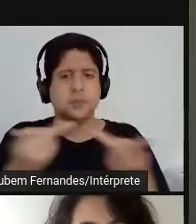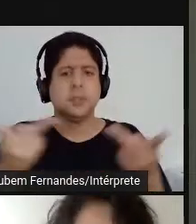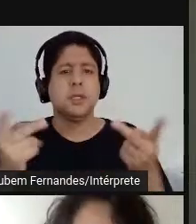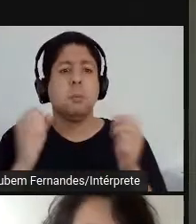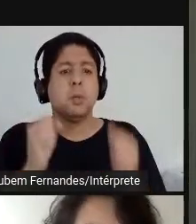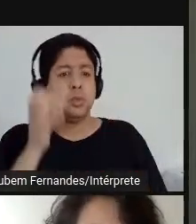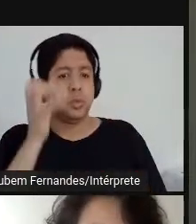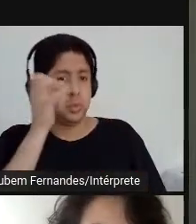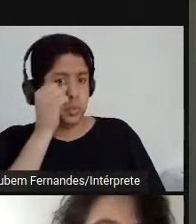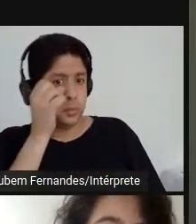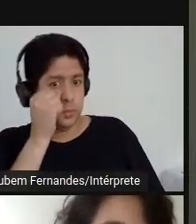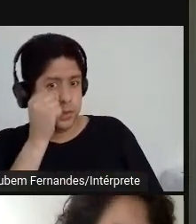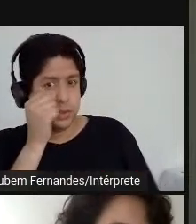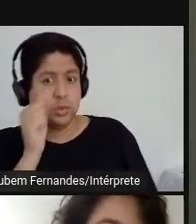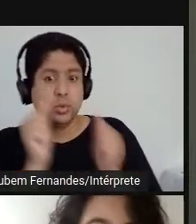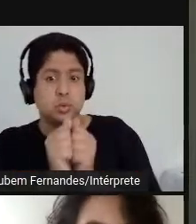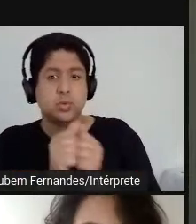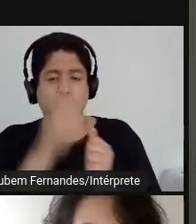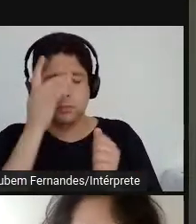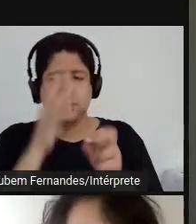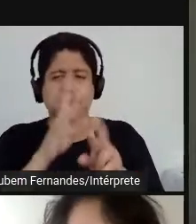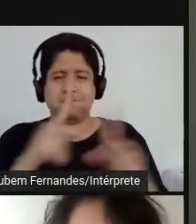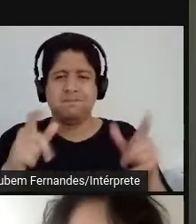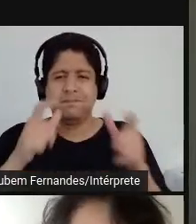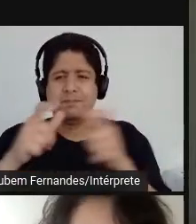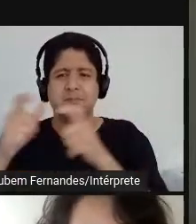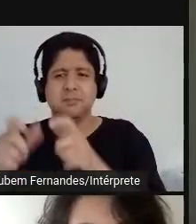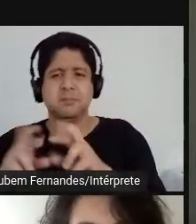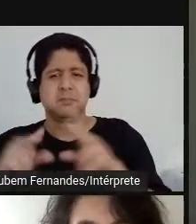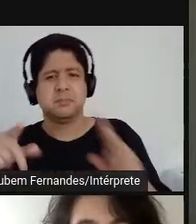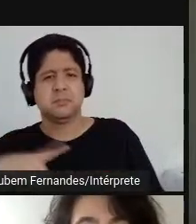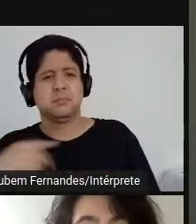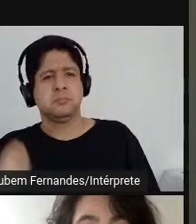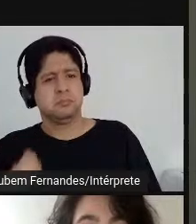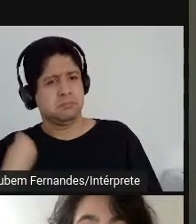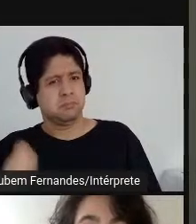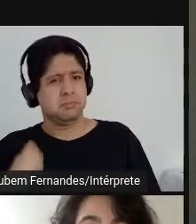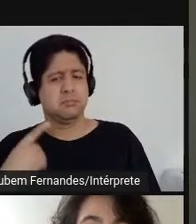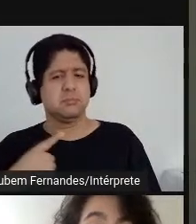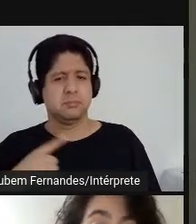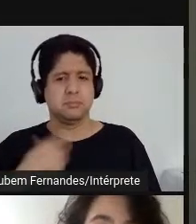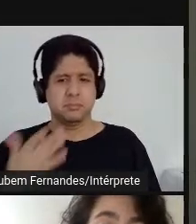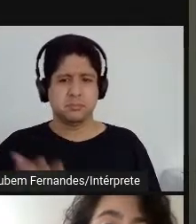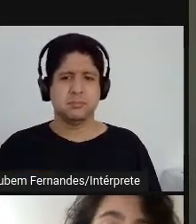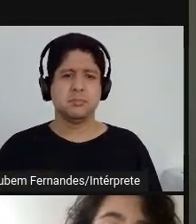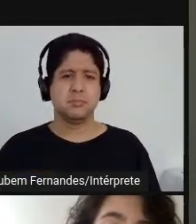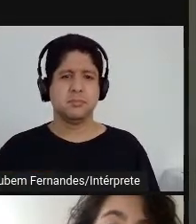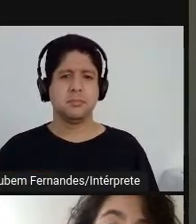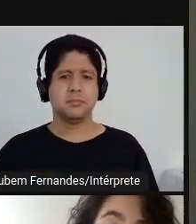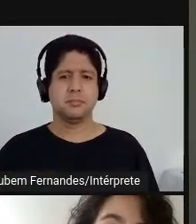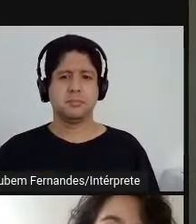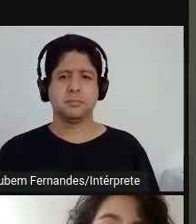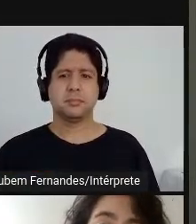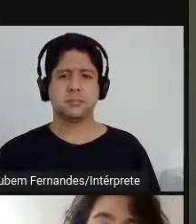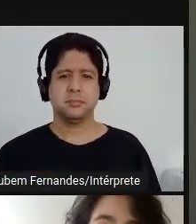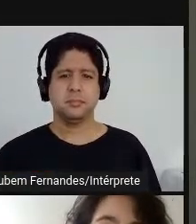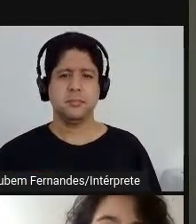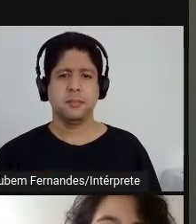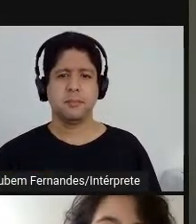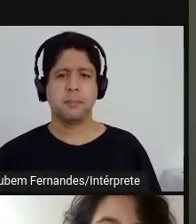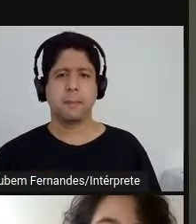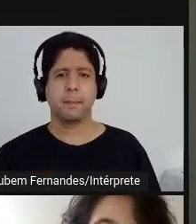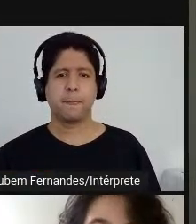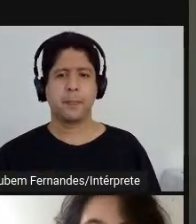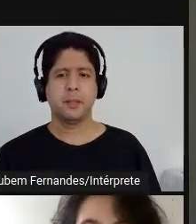com um monte de gente desconhecida dentro de um museu, de um espaço expositivo. E também, na entrada